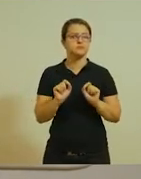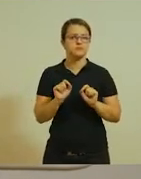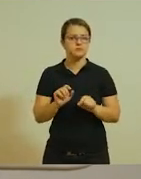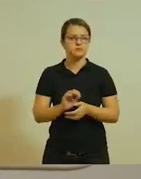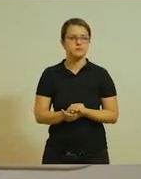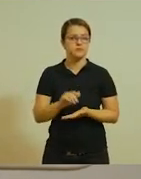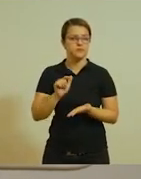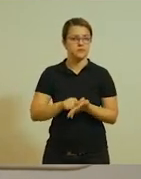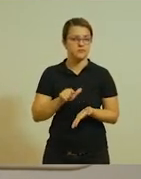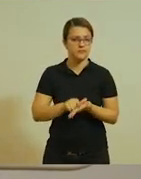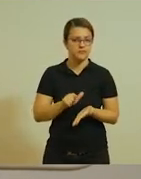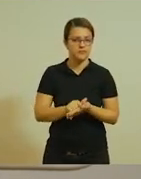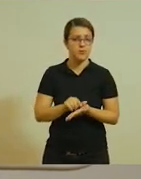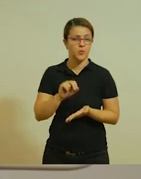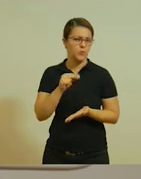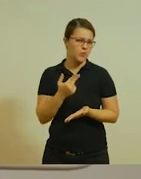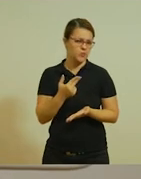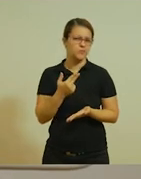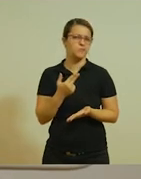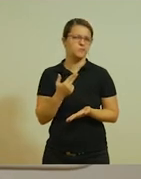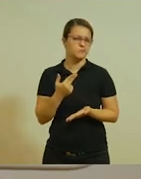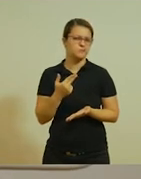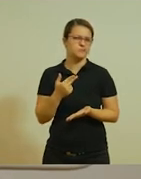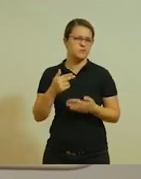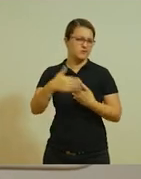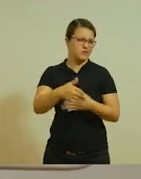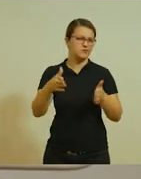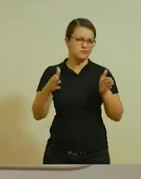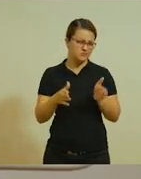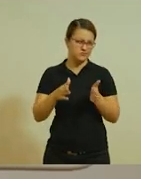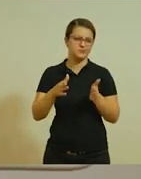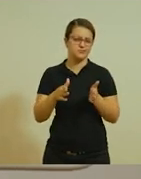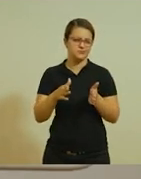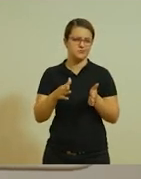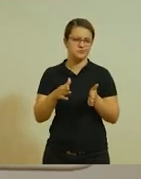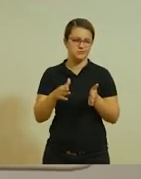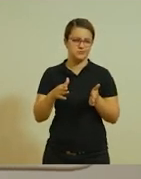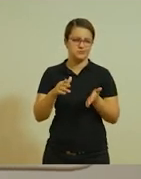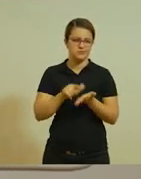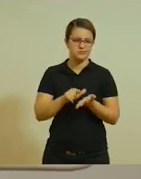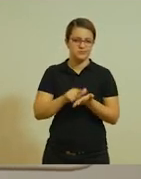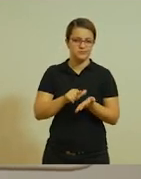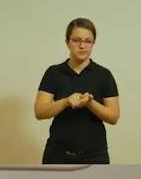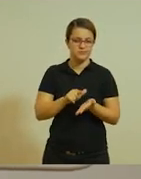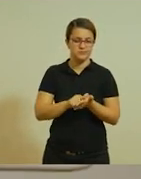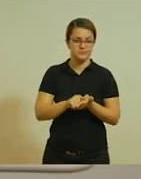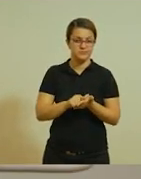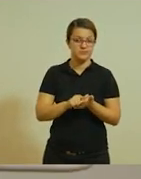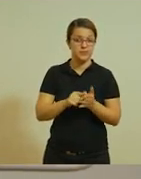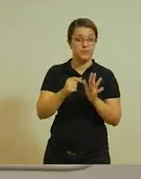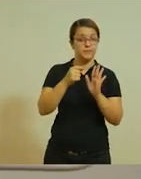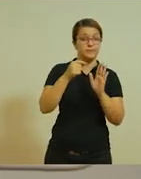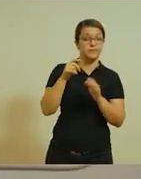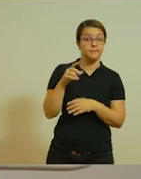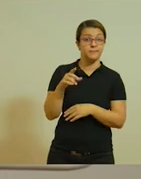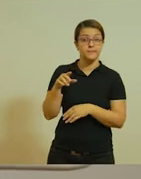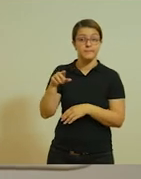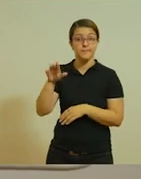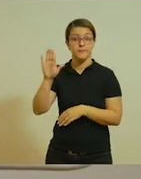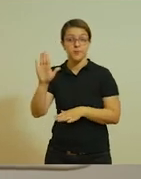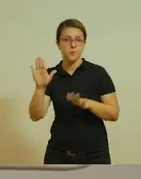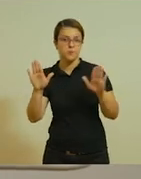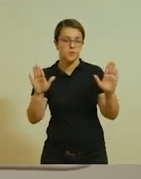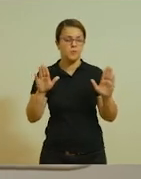precisar de papel ou até mesmo papelão. O desenho de todas essas quatro partes para poder